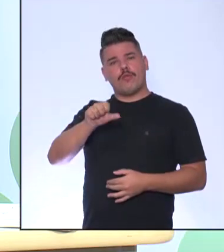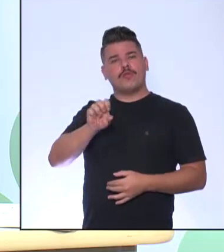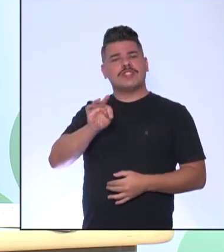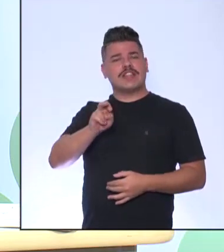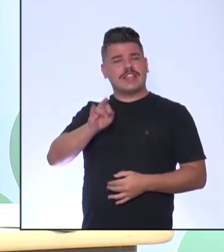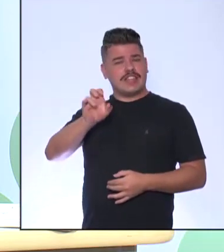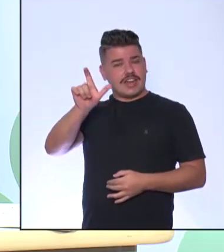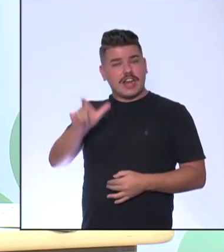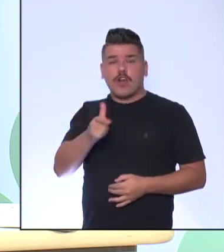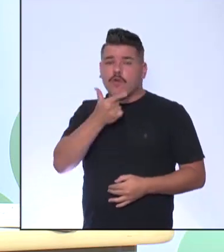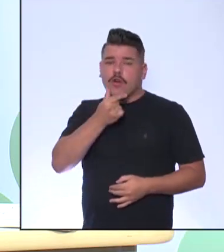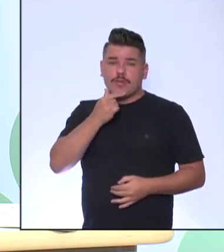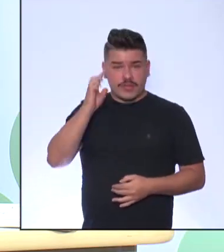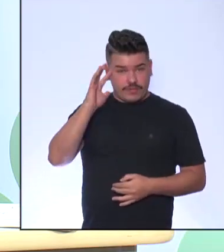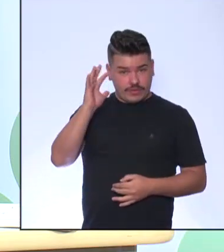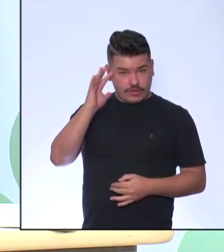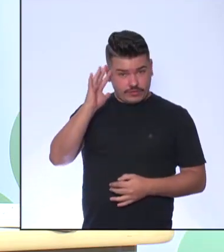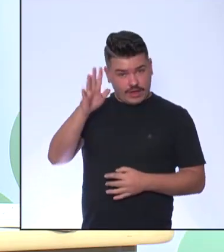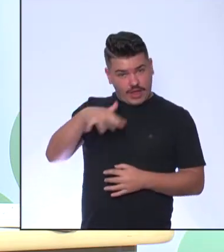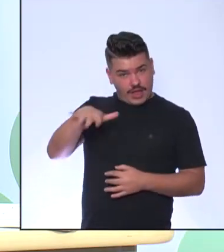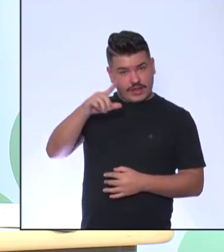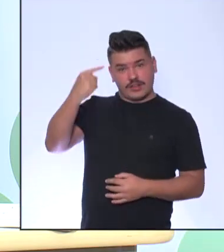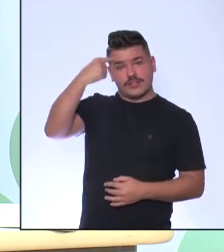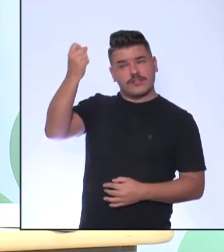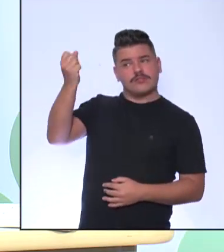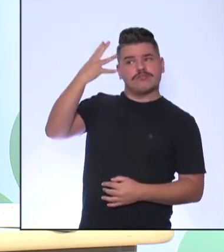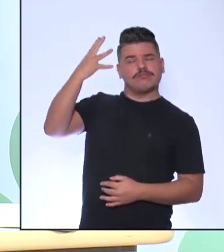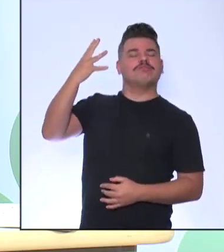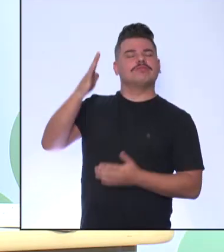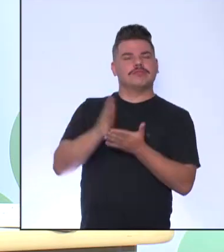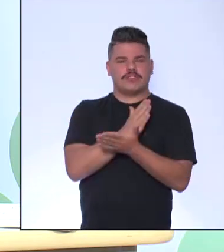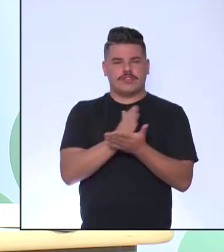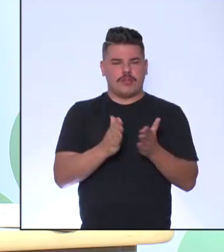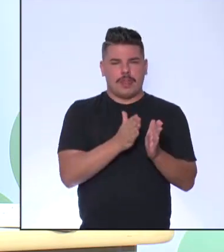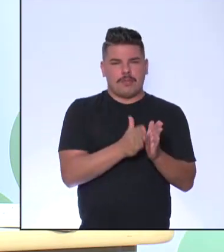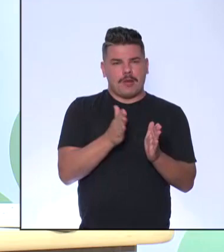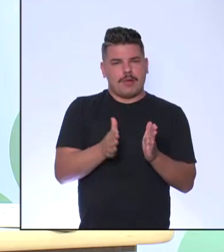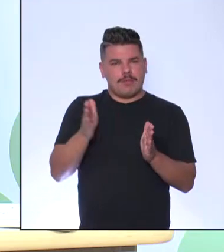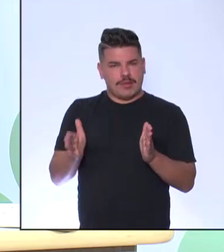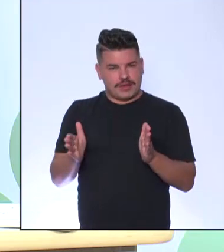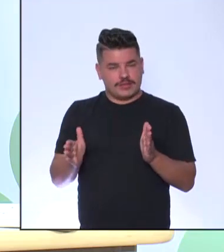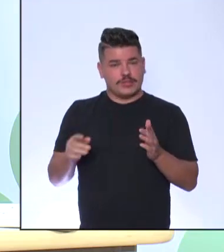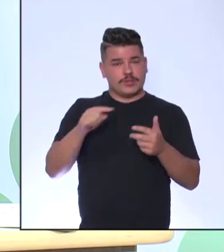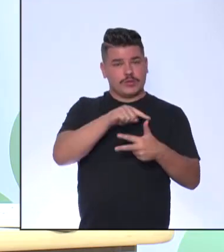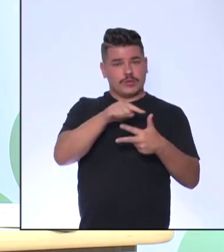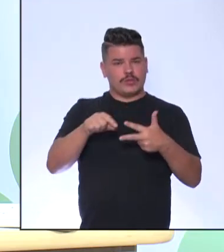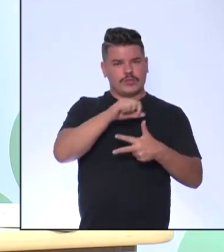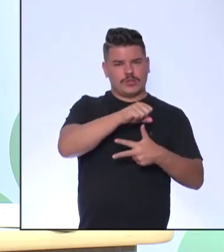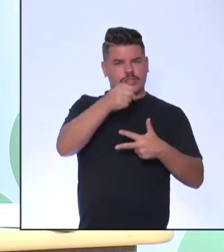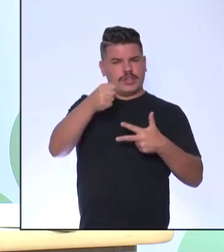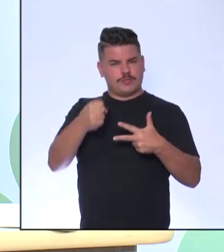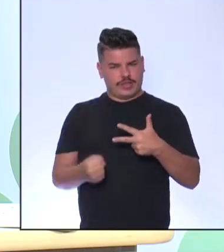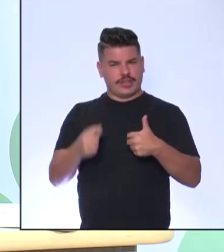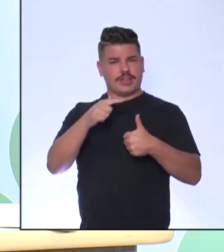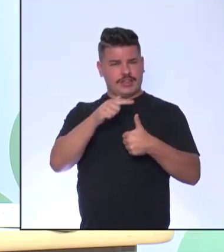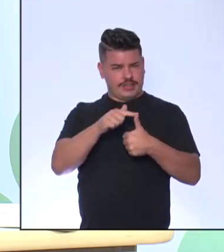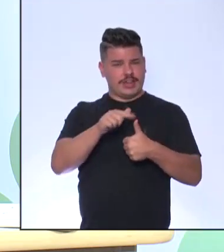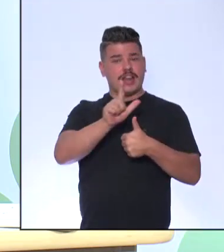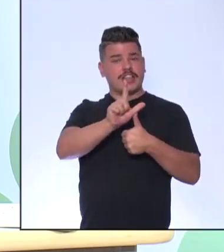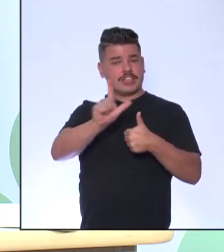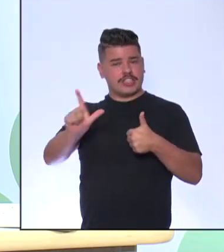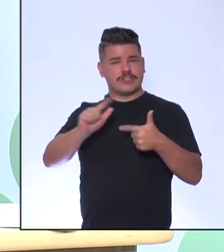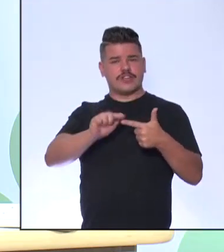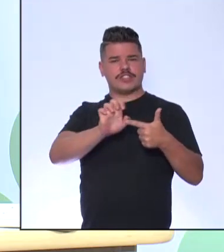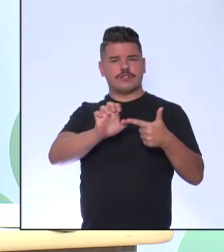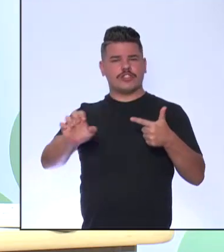iluministas Que criou Essa lógica de divisão dos três poderes Enfim O legislativo, o